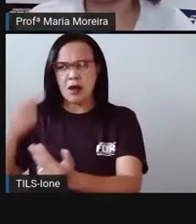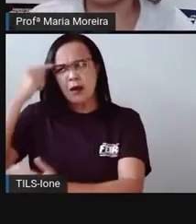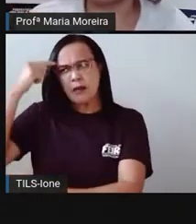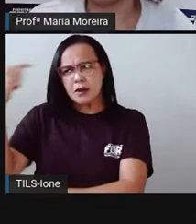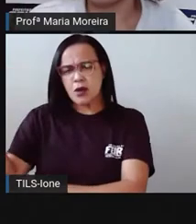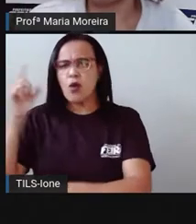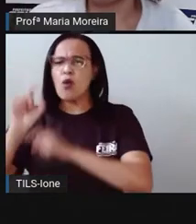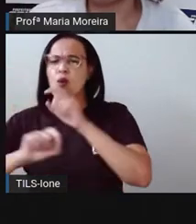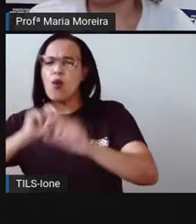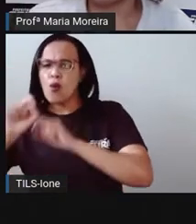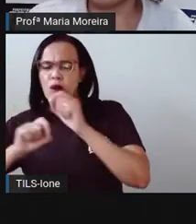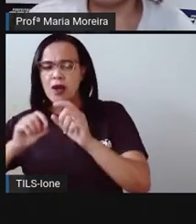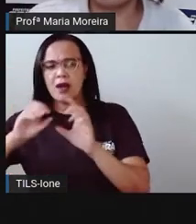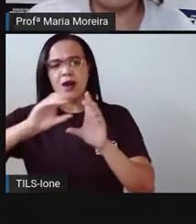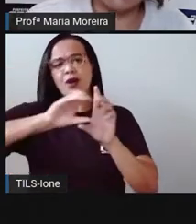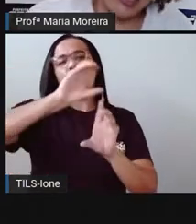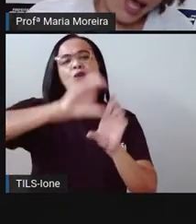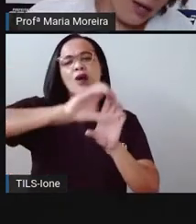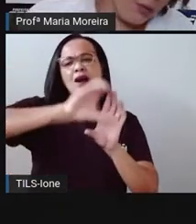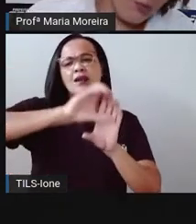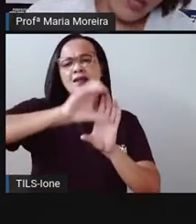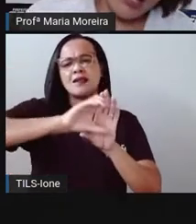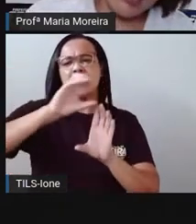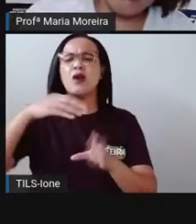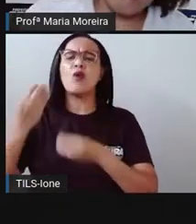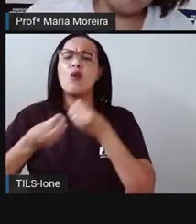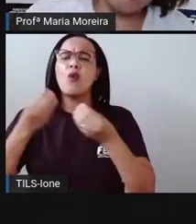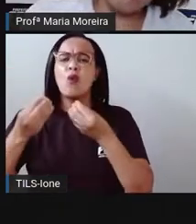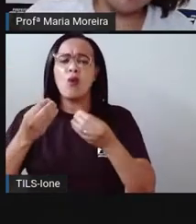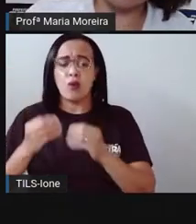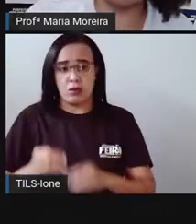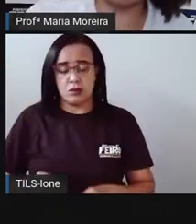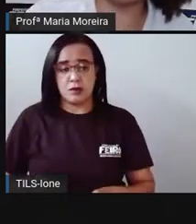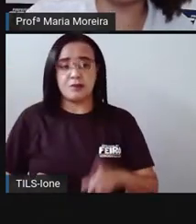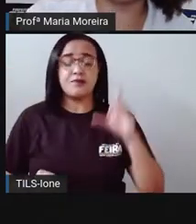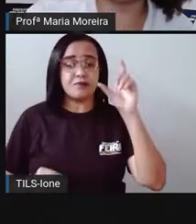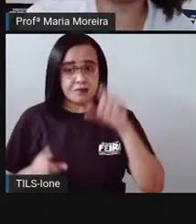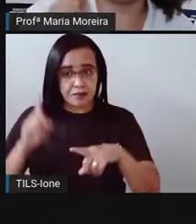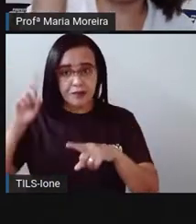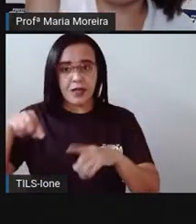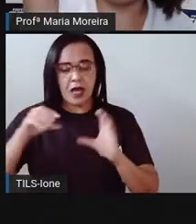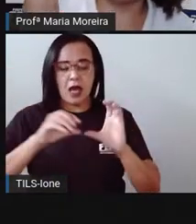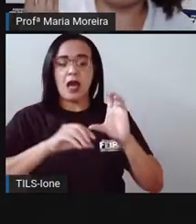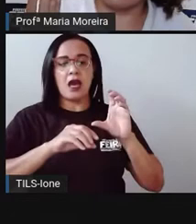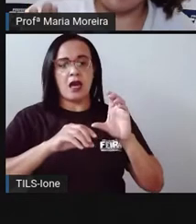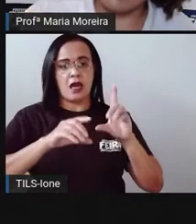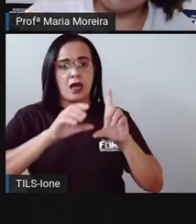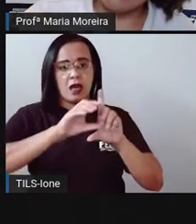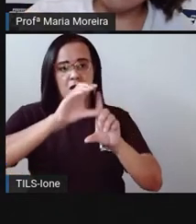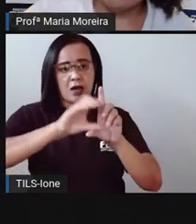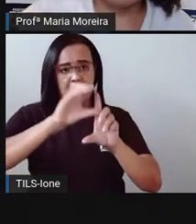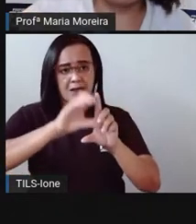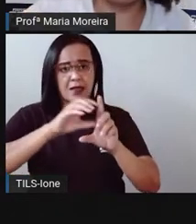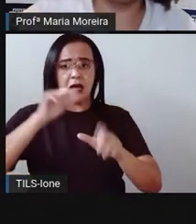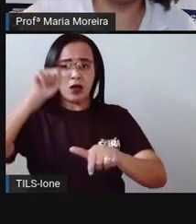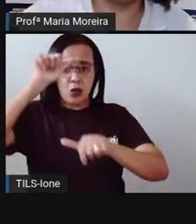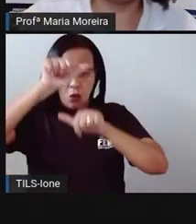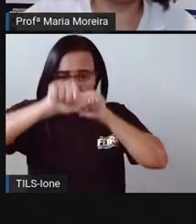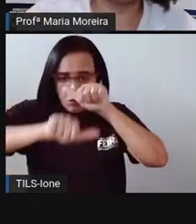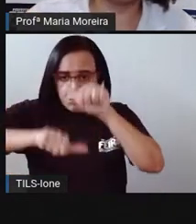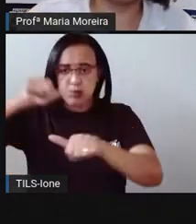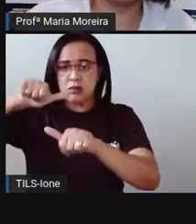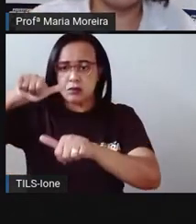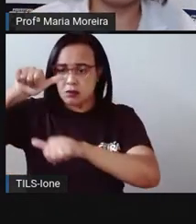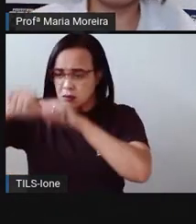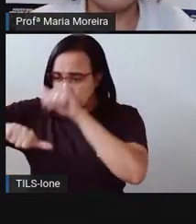aí na questão do calendário, né? Que o calendário, ele era feito de um jeito e depois ele foi o quê? Alterado para atender